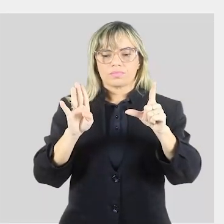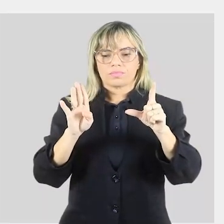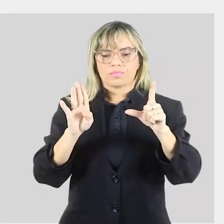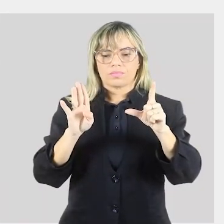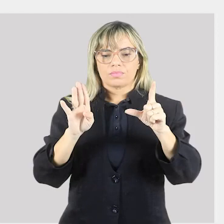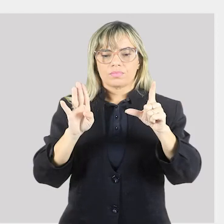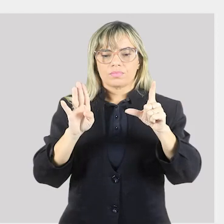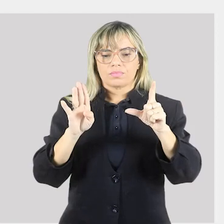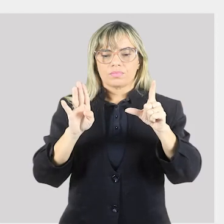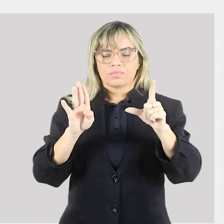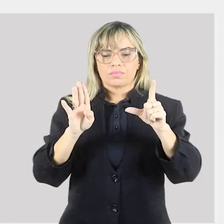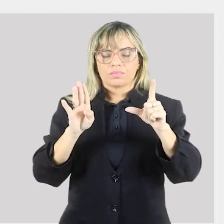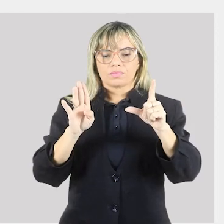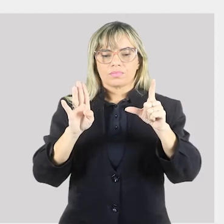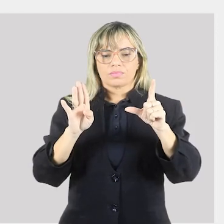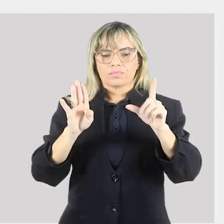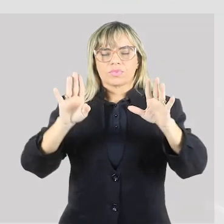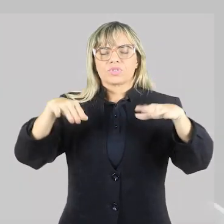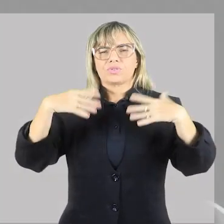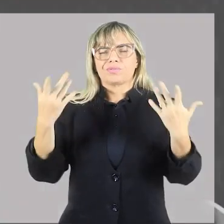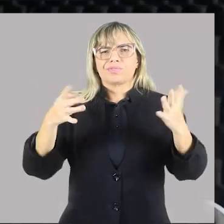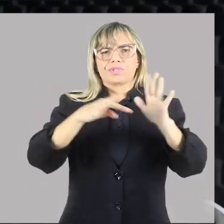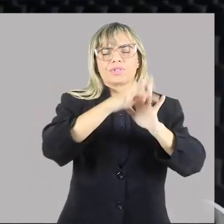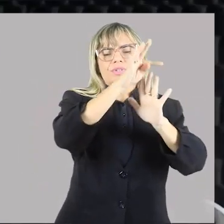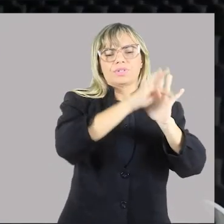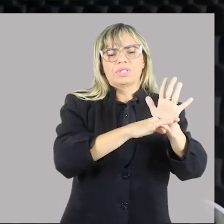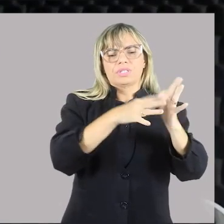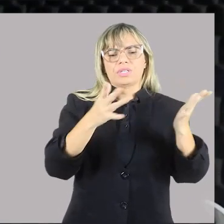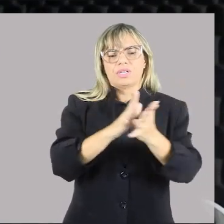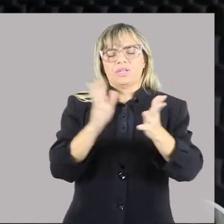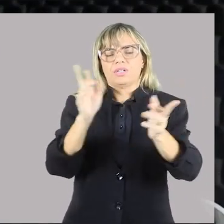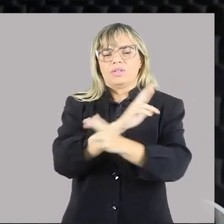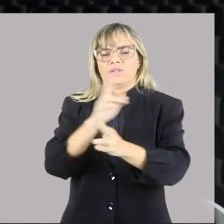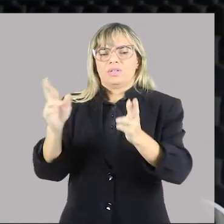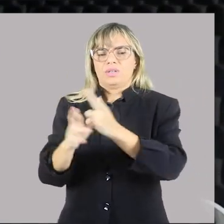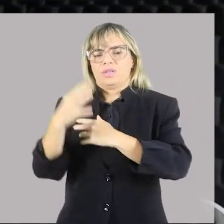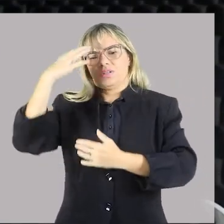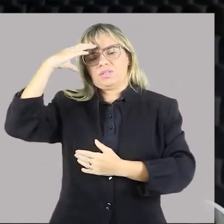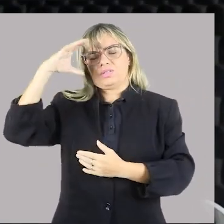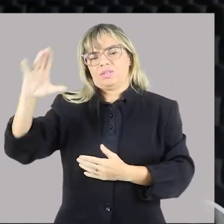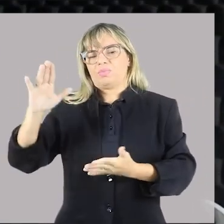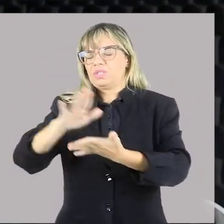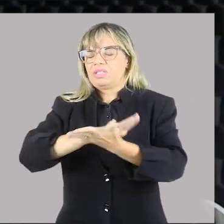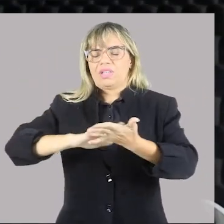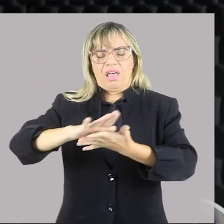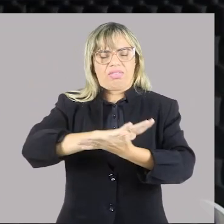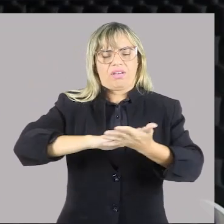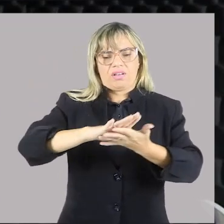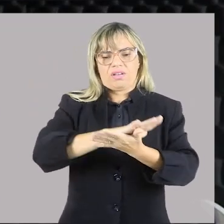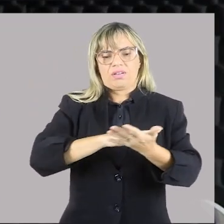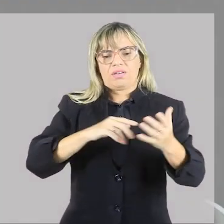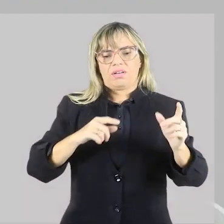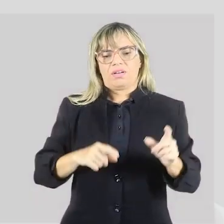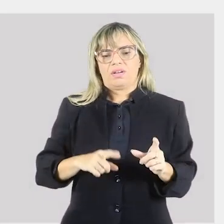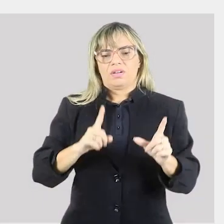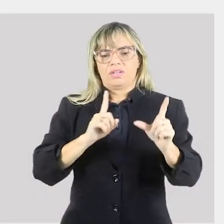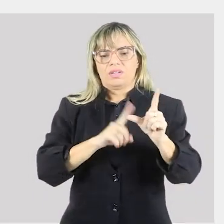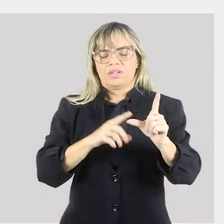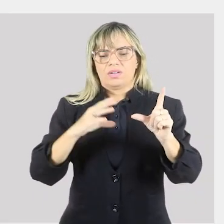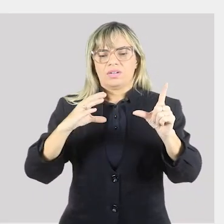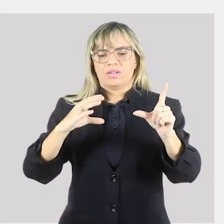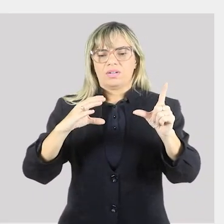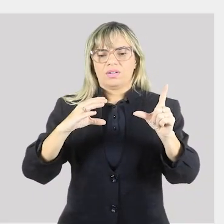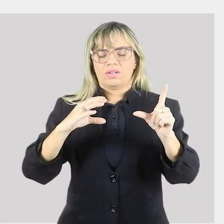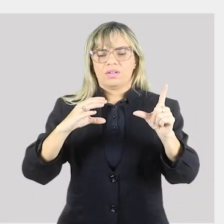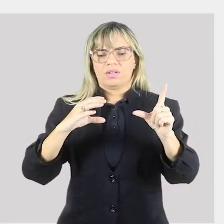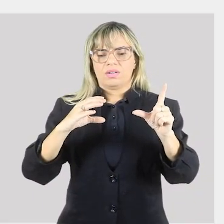da cultura tradicional? O que o texto está associando à cultura? Absolutamente nada. Diminuição